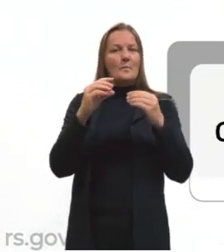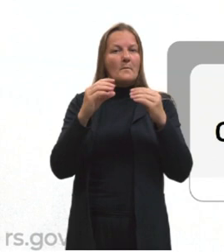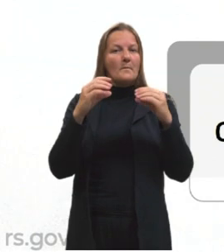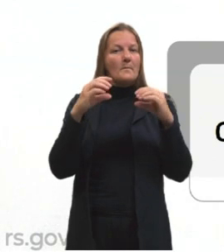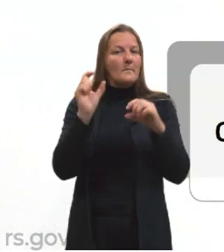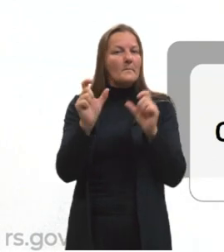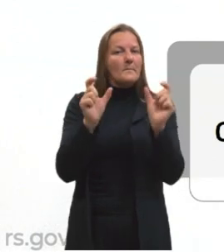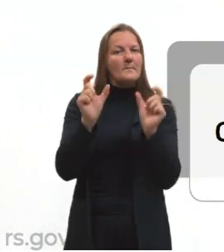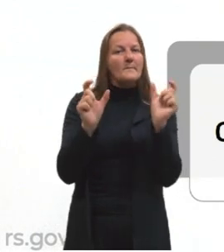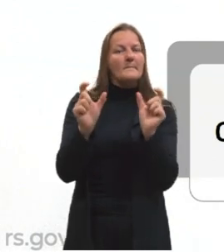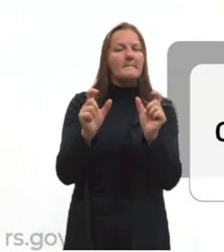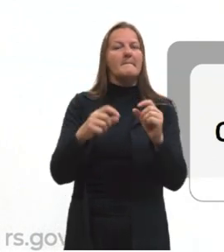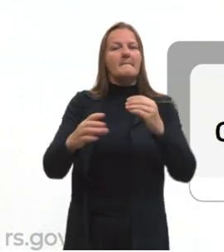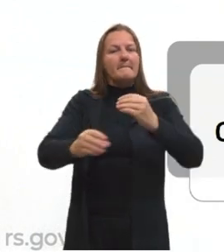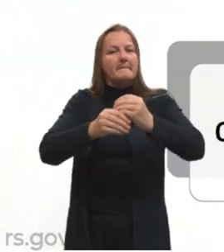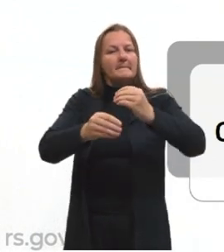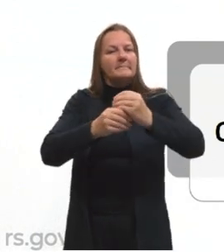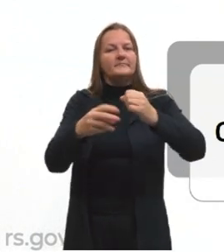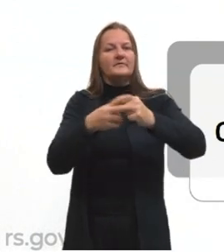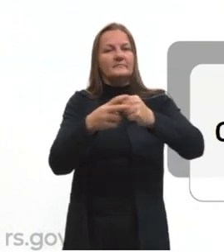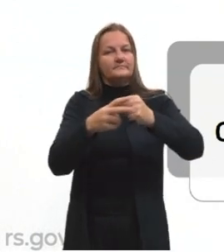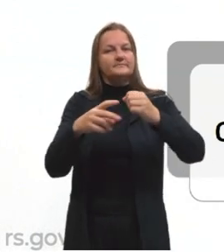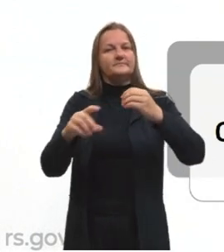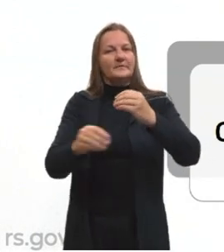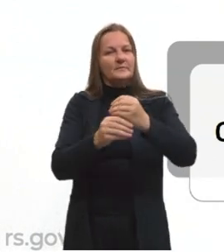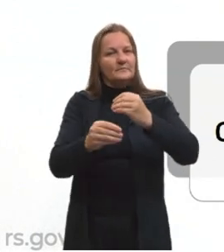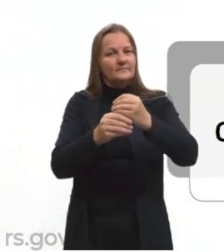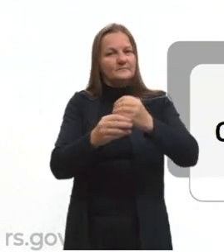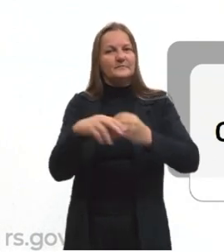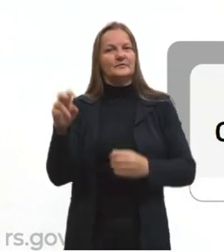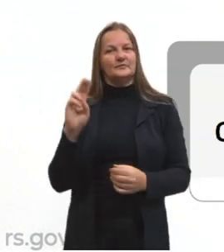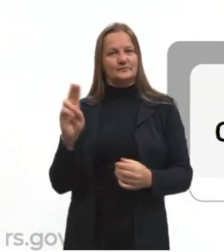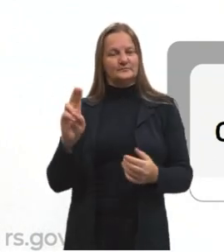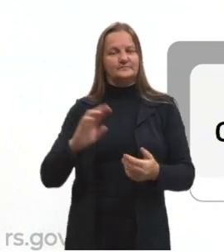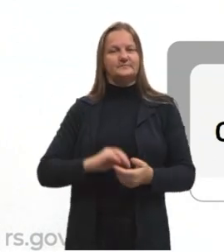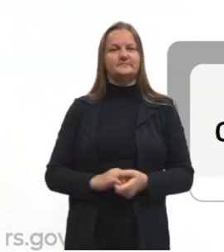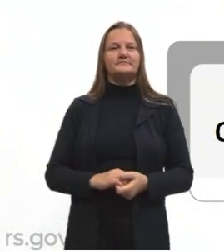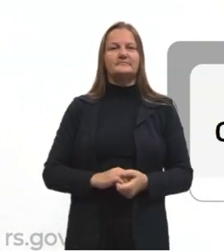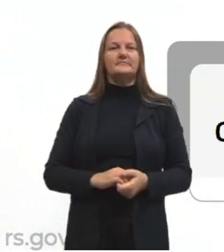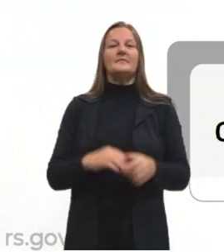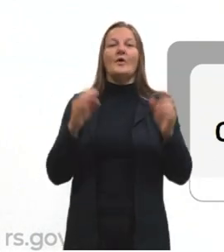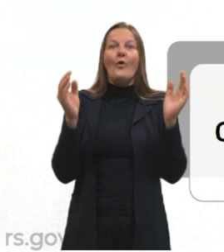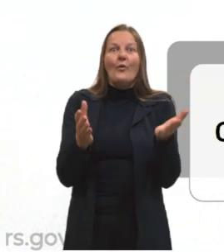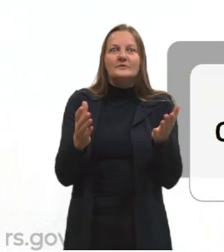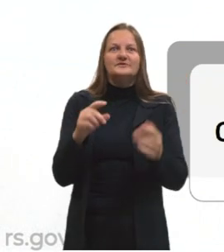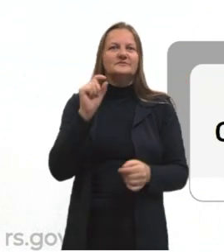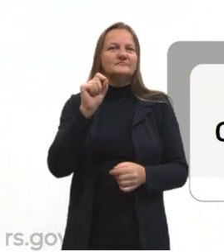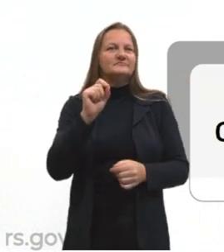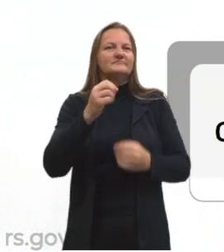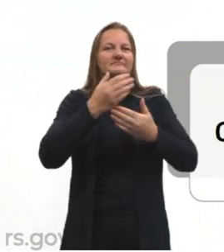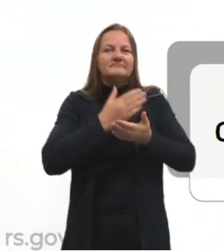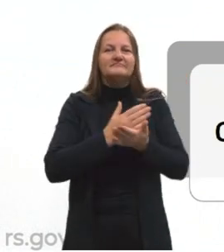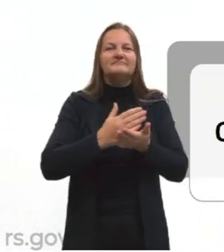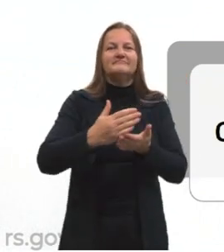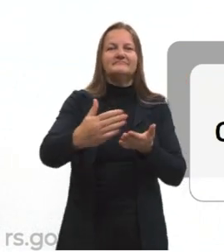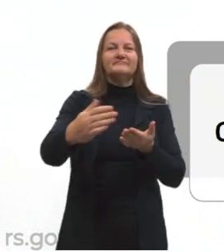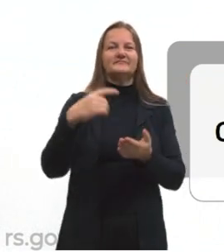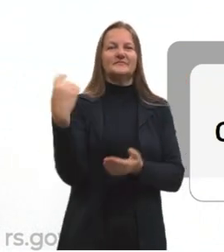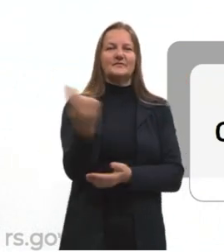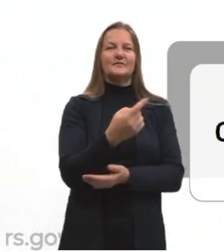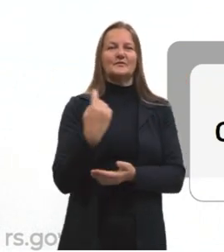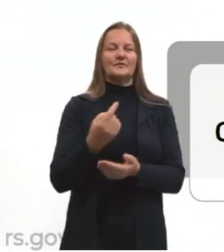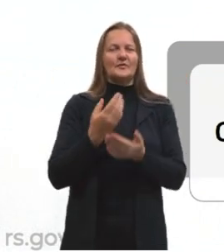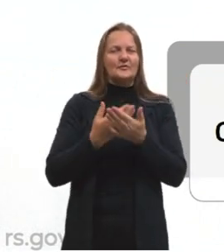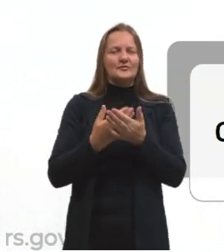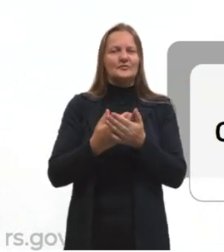falamos de complementos verbais, falamos de complemento nominal e hoje a gente começa então falando do